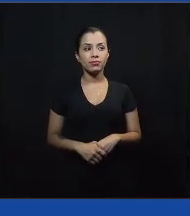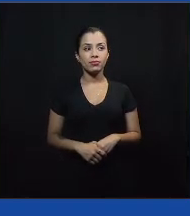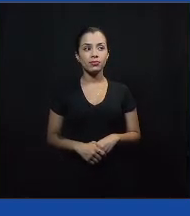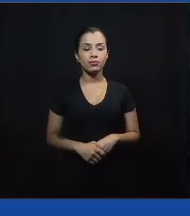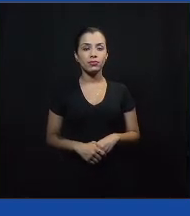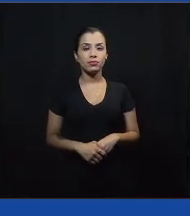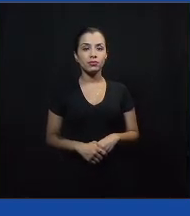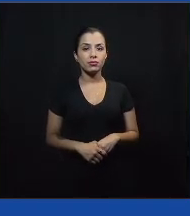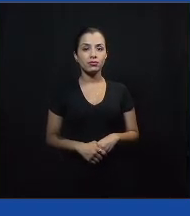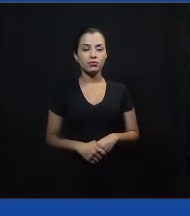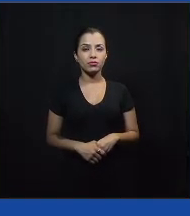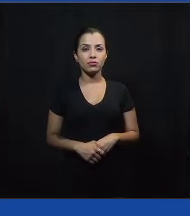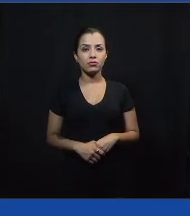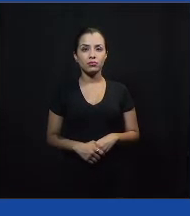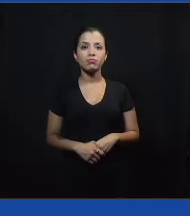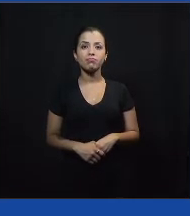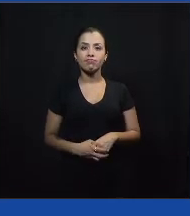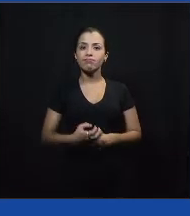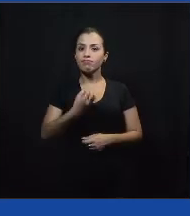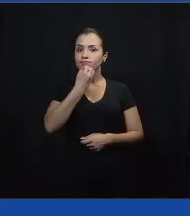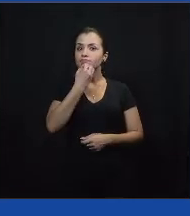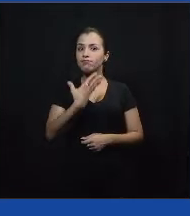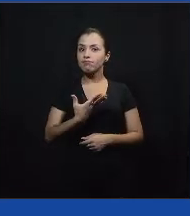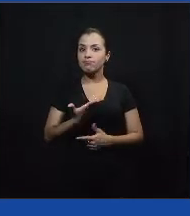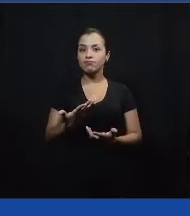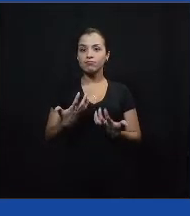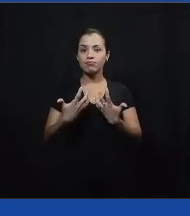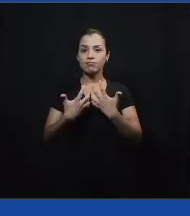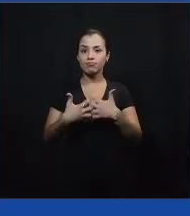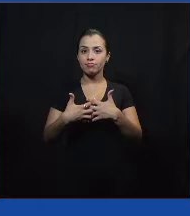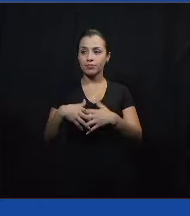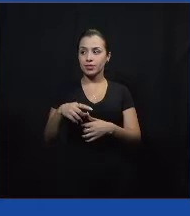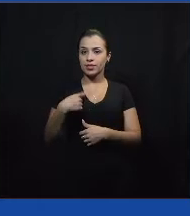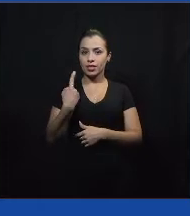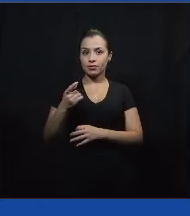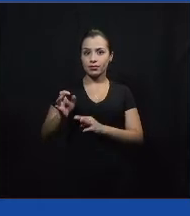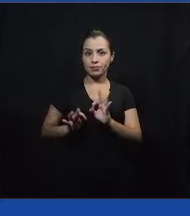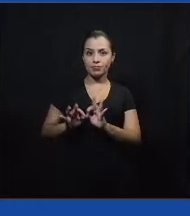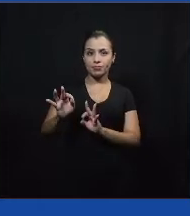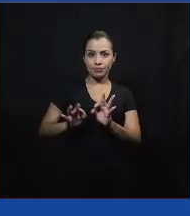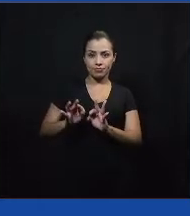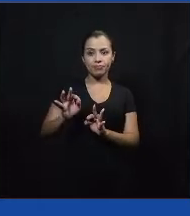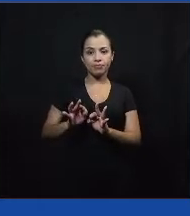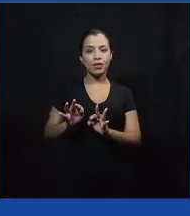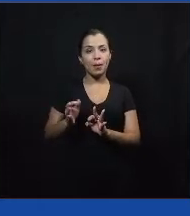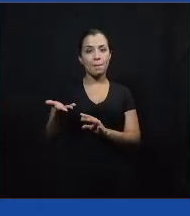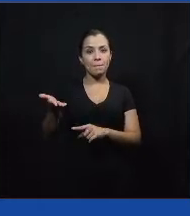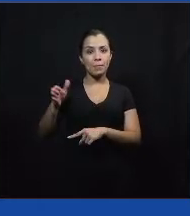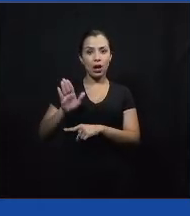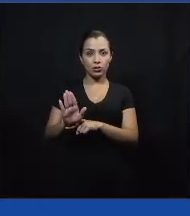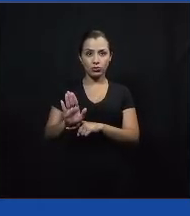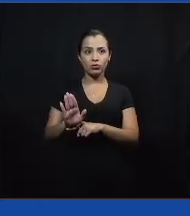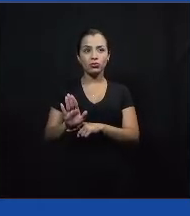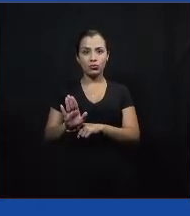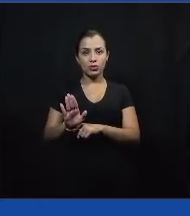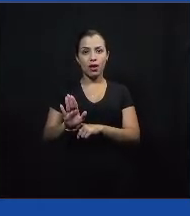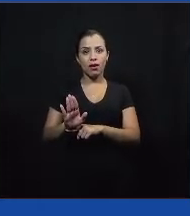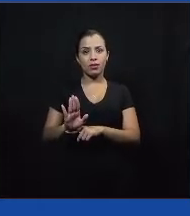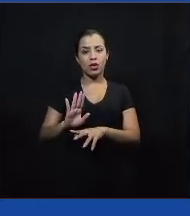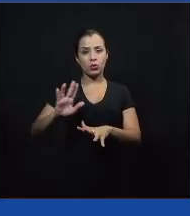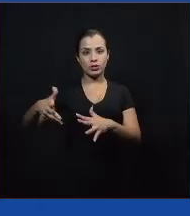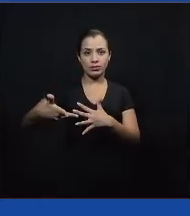Bom demais, Gabi. E, galera, a ferramenta que a gente desenvolveu aqui no Politize para ajudar aí cidadãs e cidadãos a